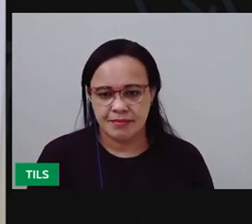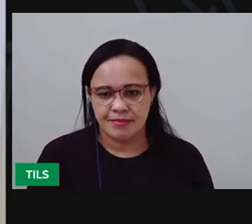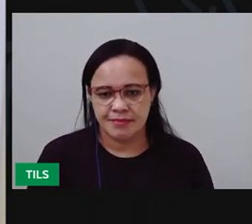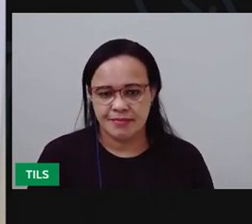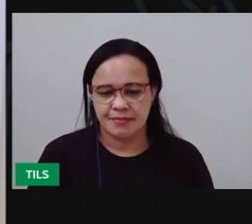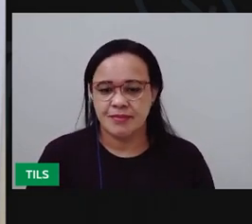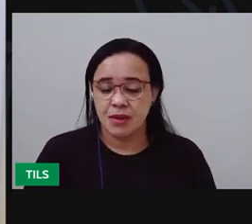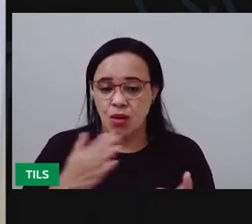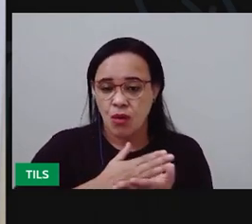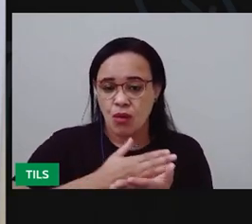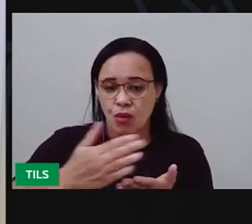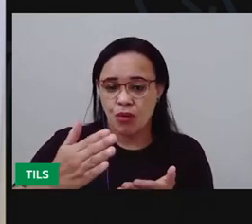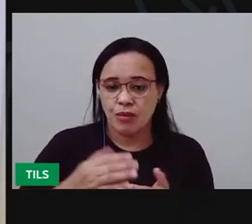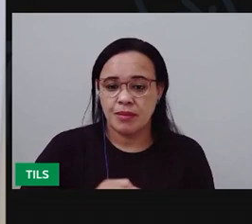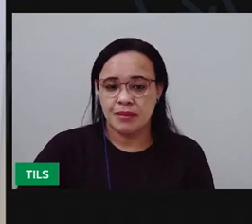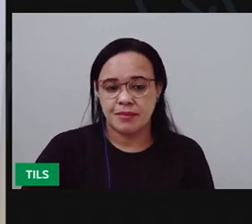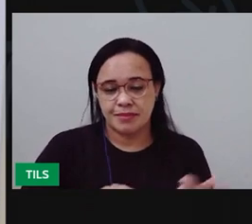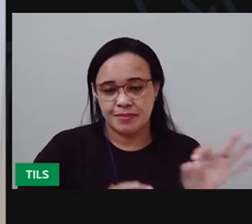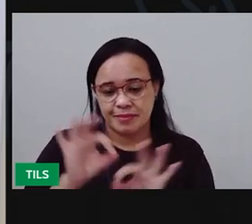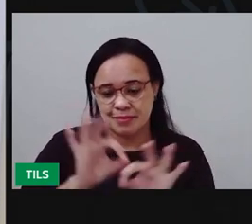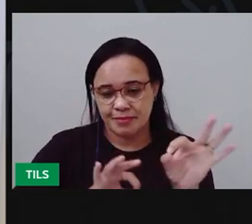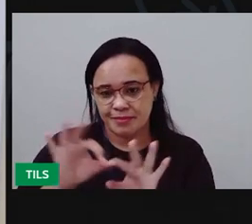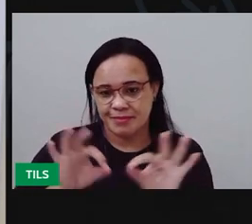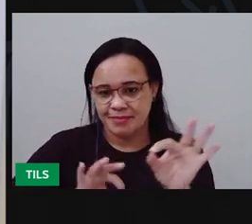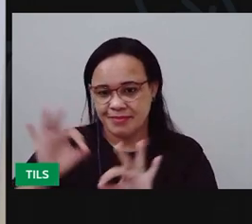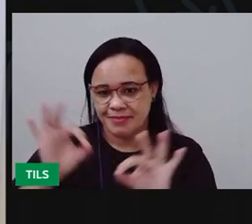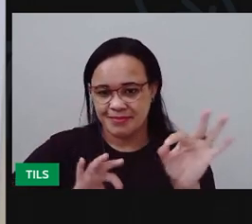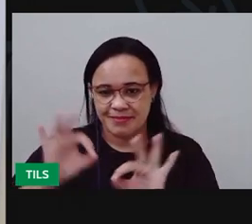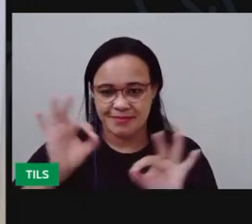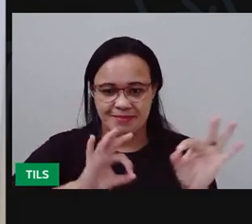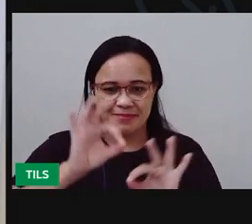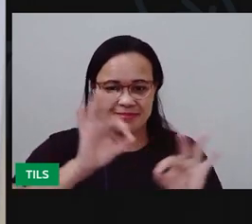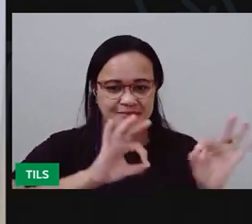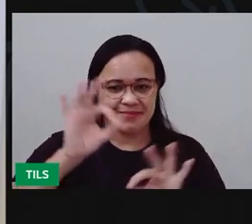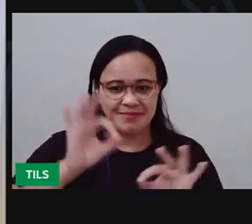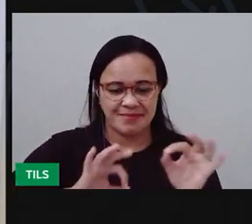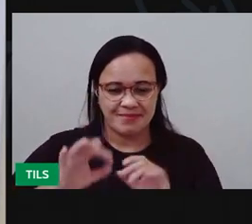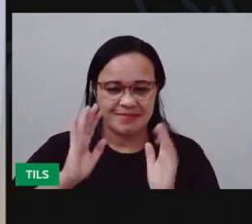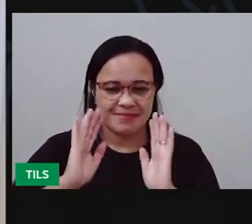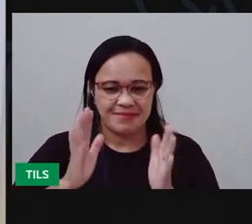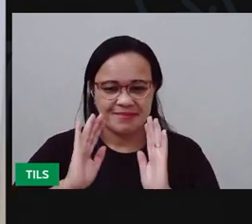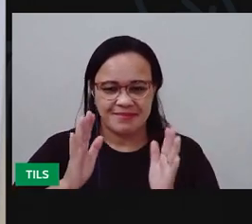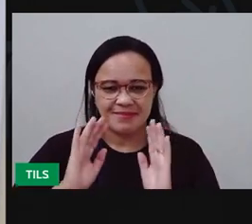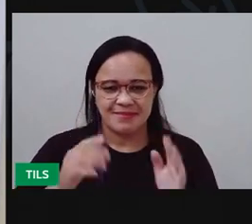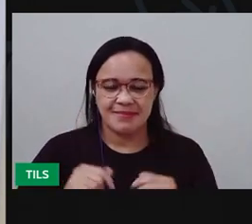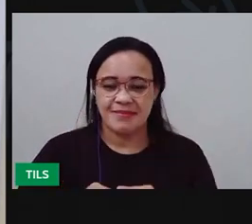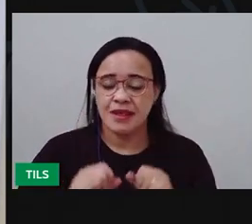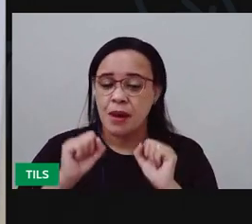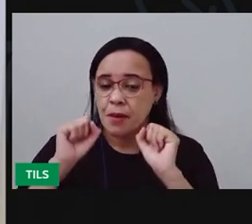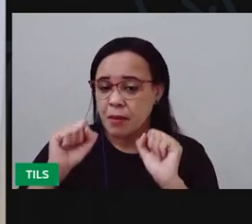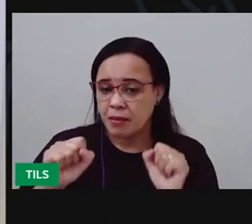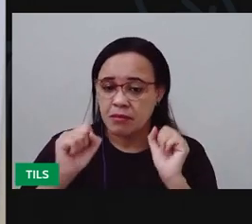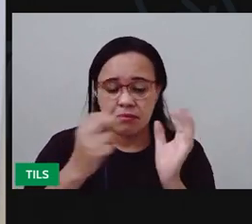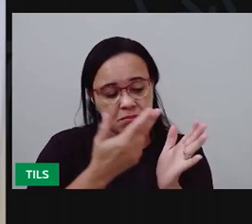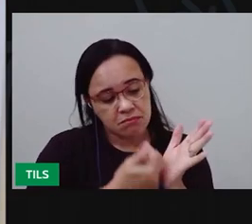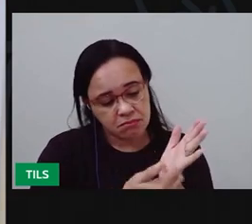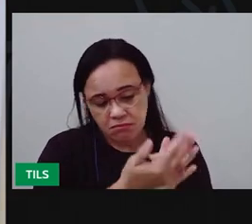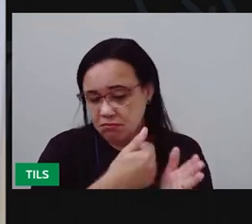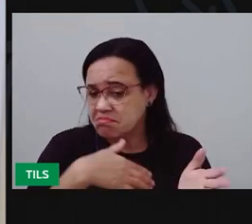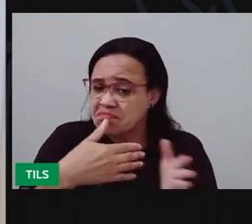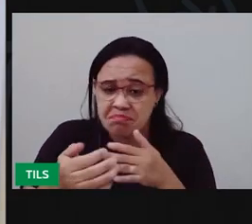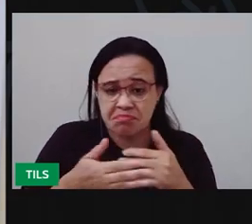começar a nossa isogravura. Você pode desenhar o que você quiser.